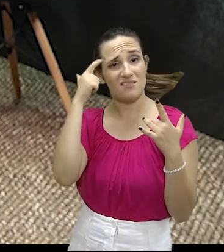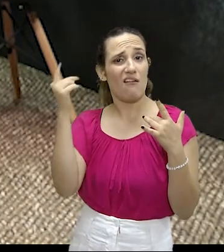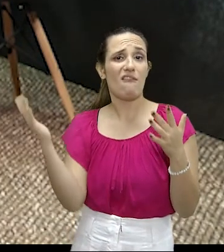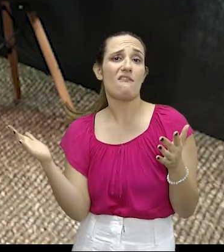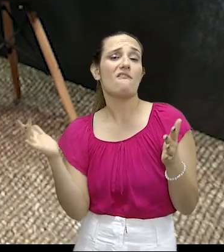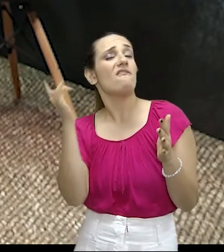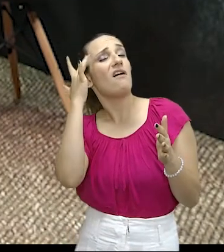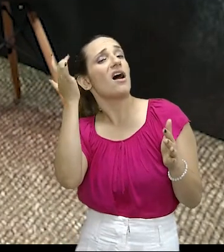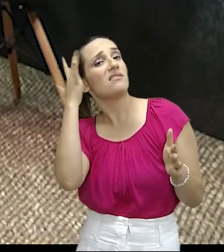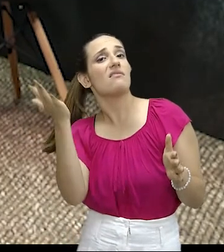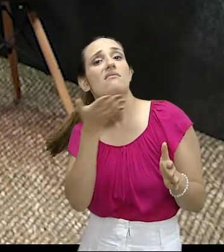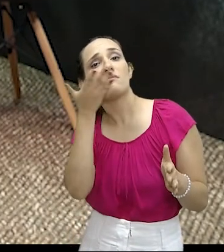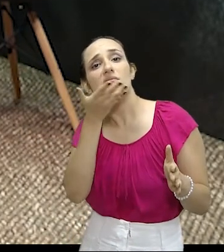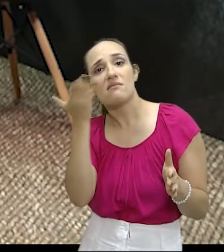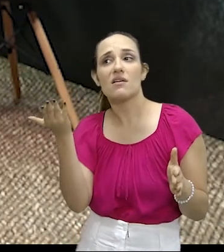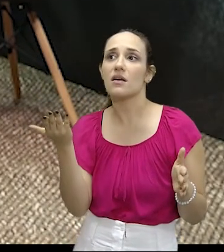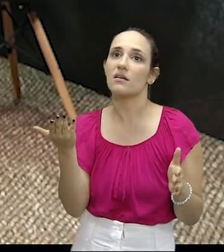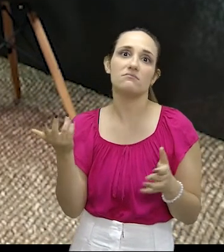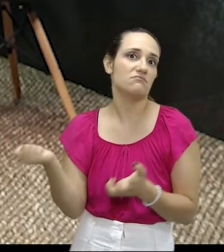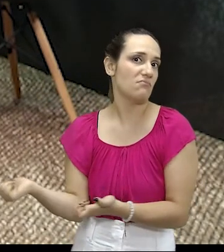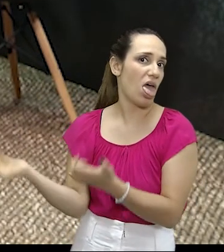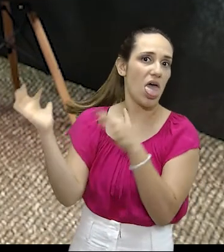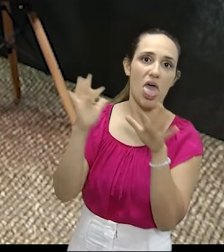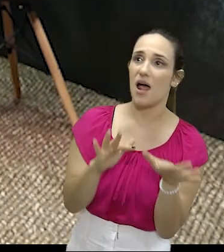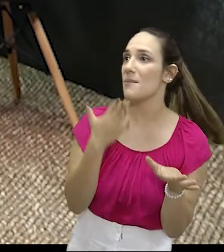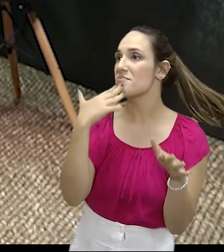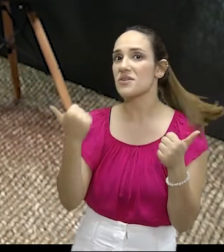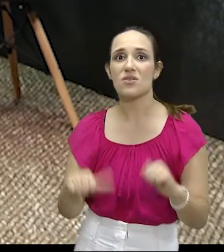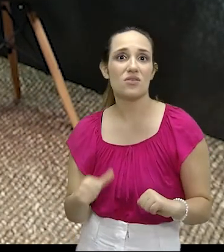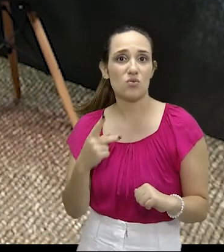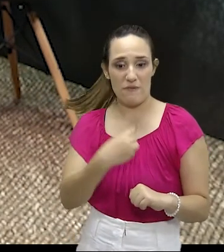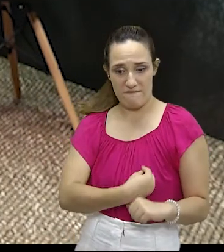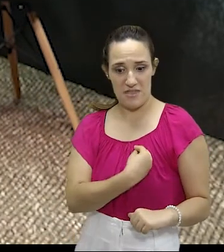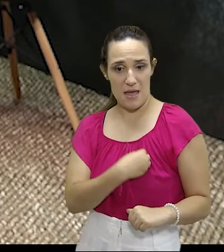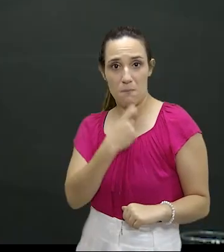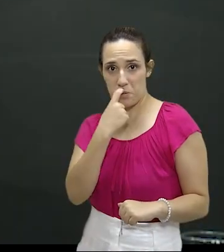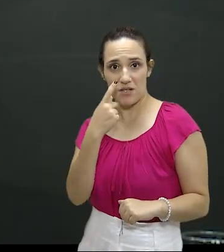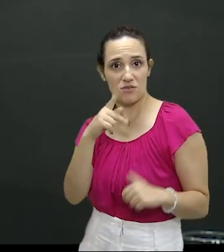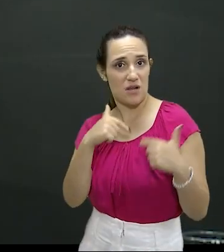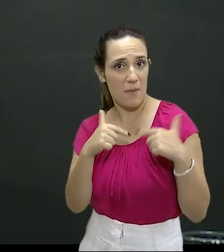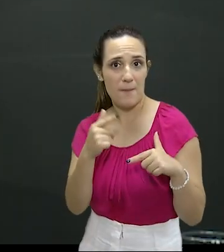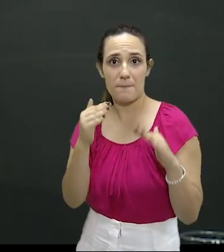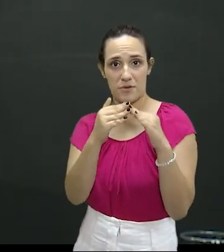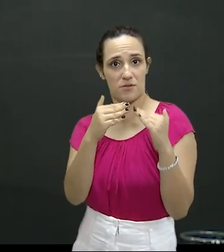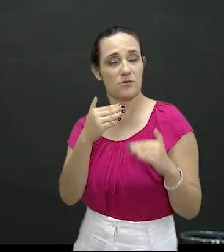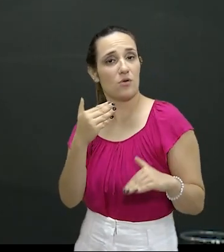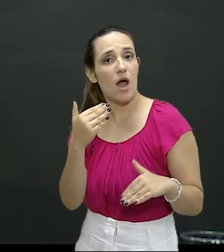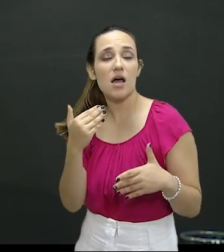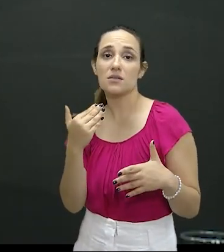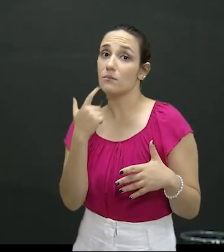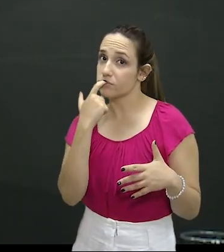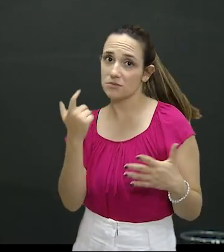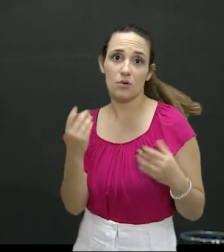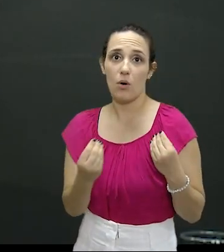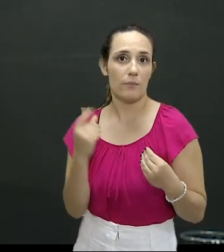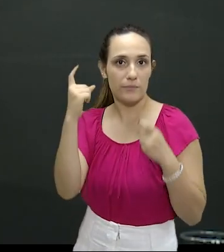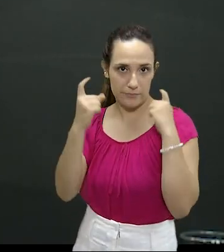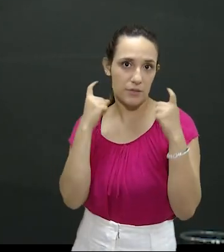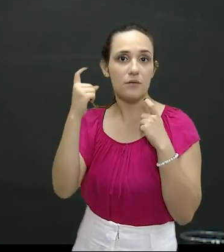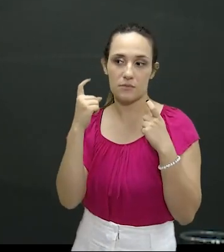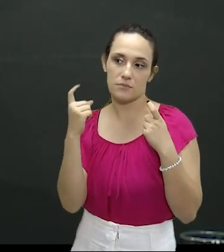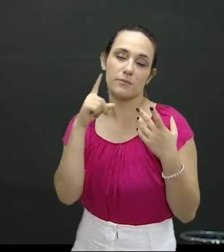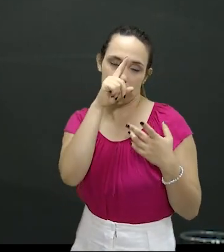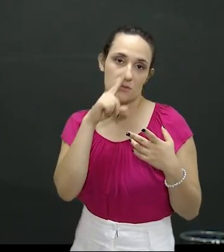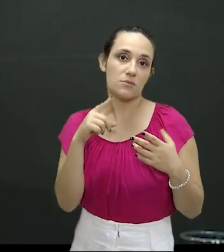você continue ficando na sua residência, no seu trabalho, circule pela via pública ali com tranquilidade e segurança. Isso então em 2022,